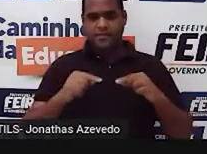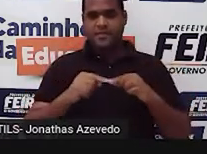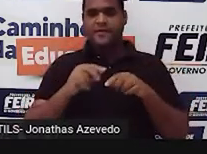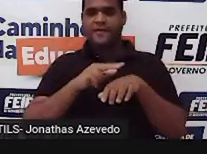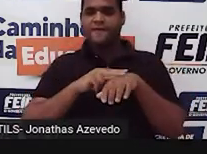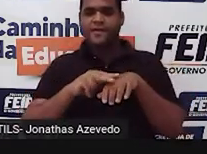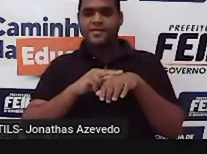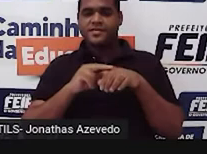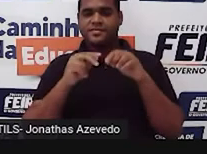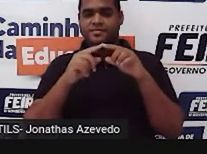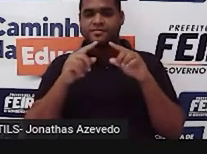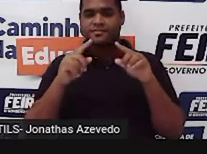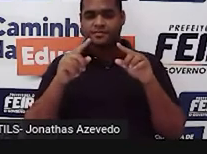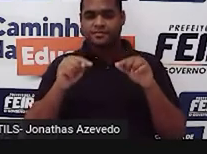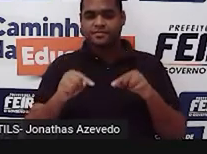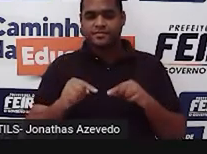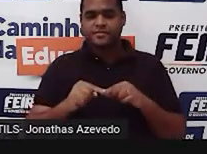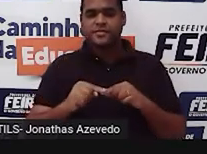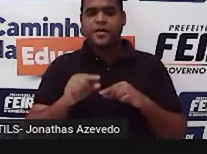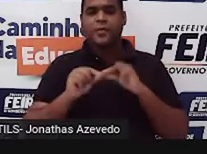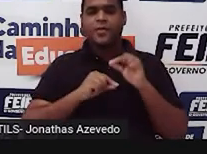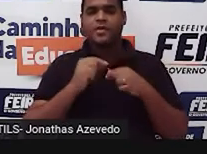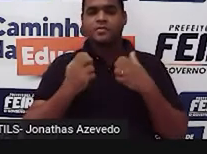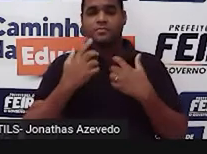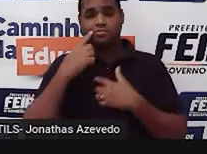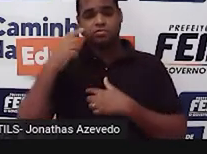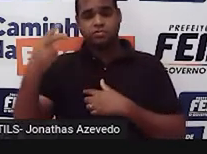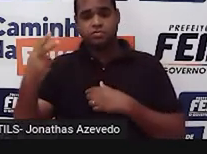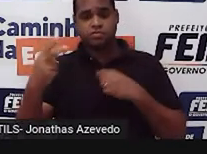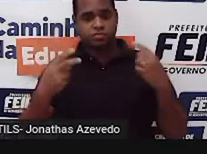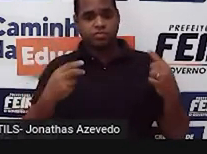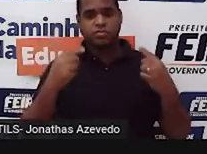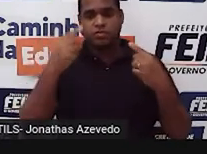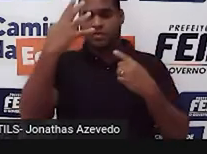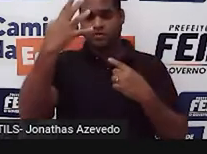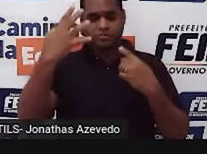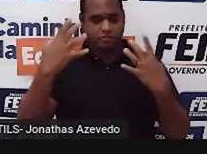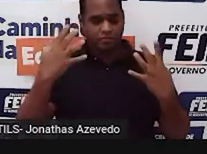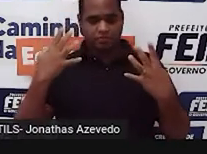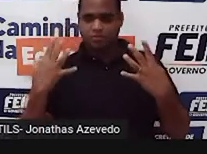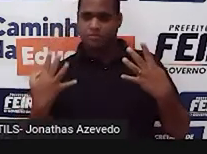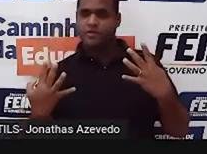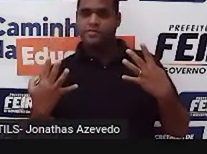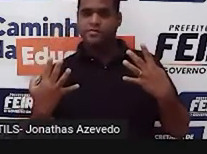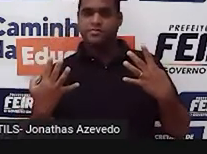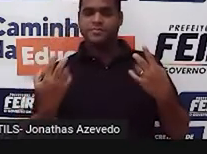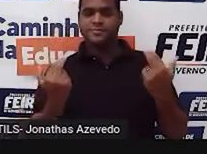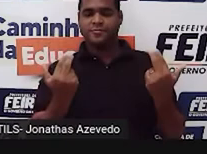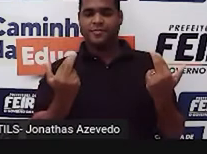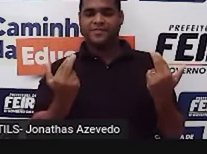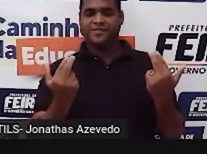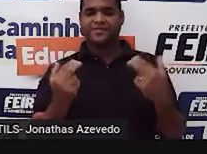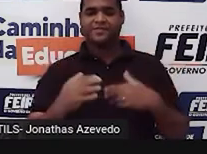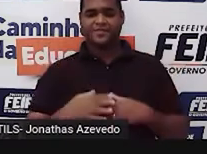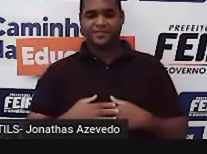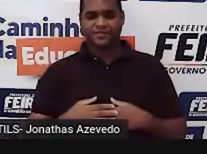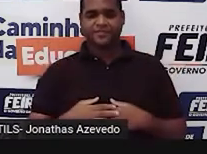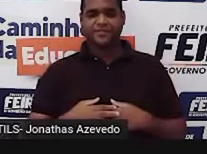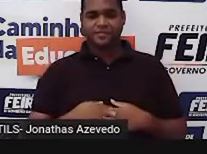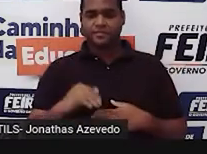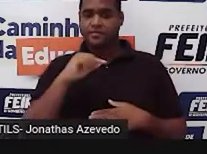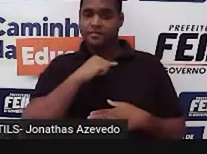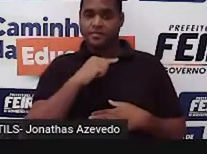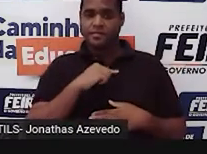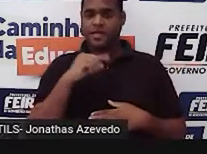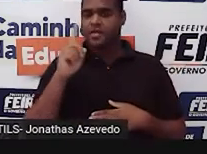têm a mesma medida. E essa medida é 4, tá? E é por isso que ele é chamado de